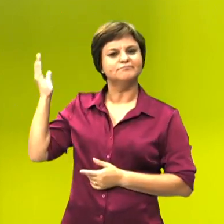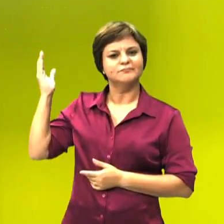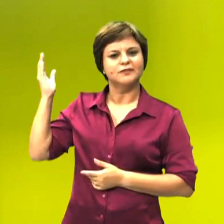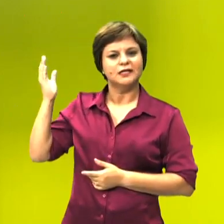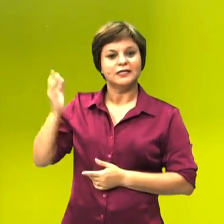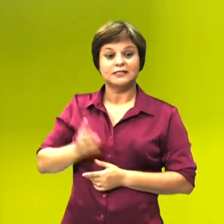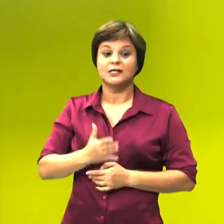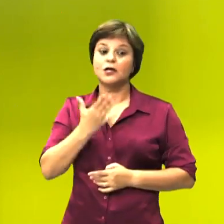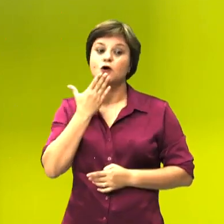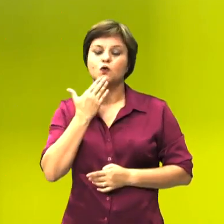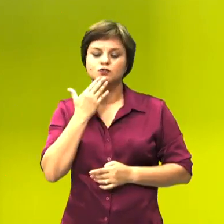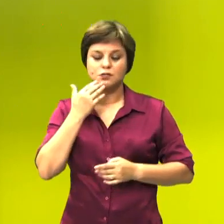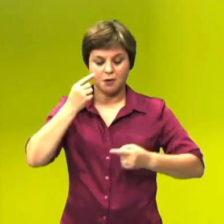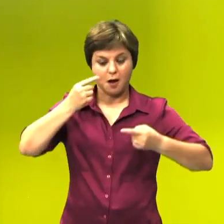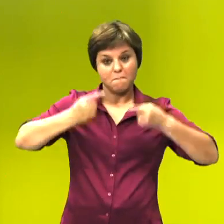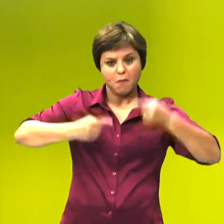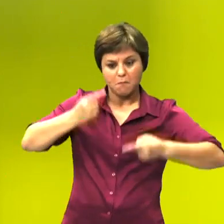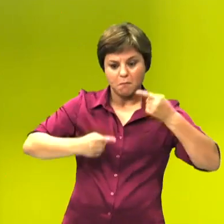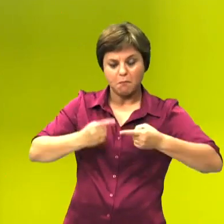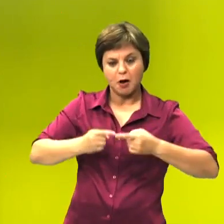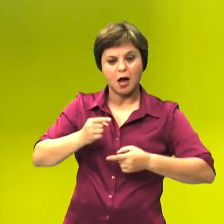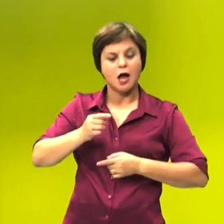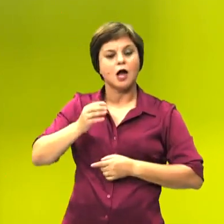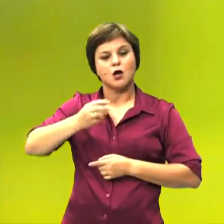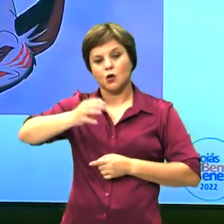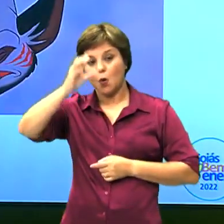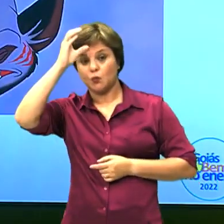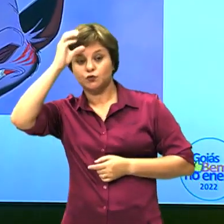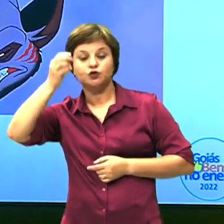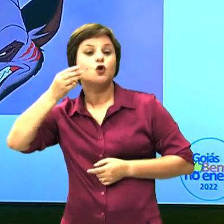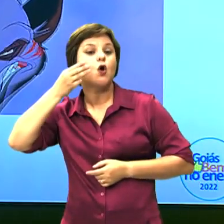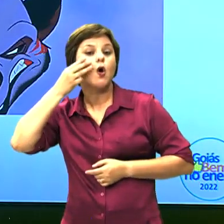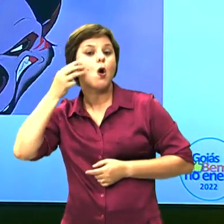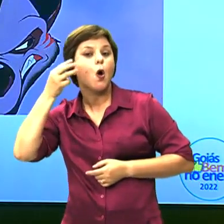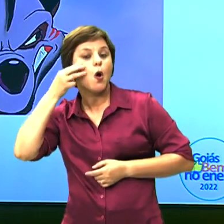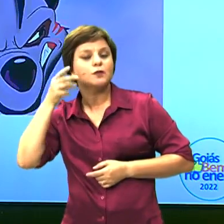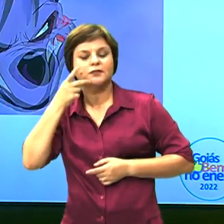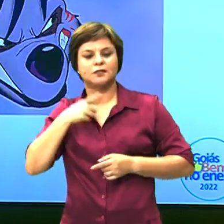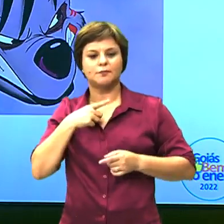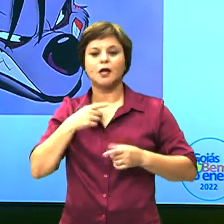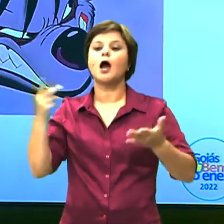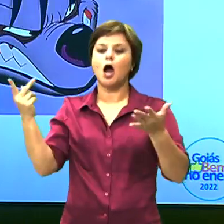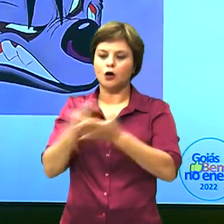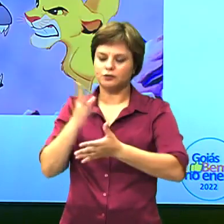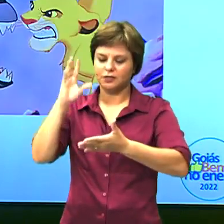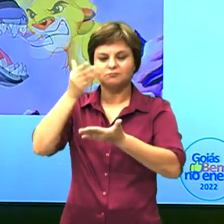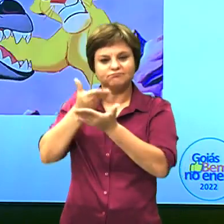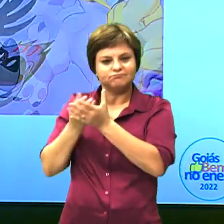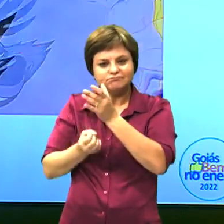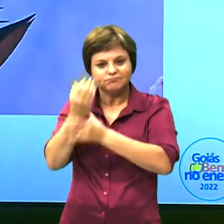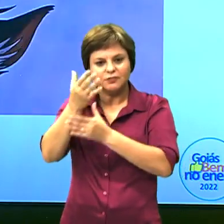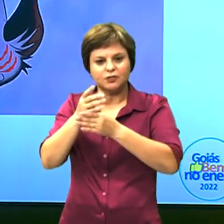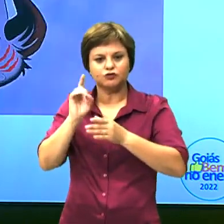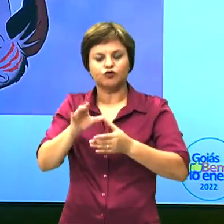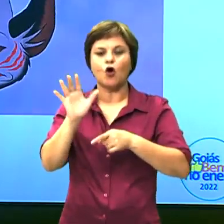Quando o Simba lá briga com o seu tio pelo território, isso também acontece no meio ambiente, não somente no filme. E